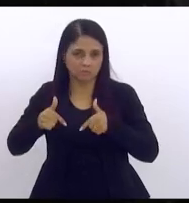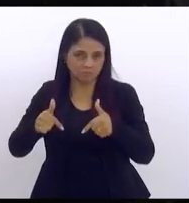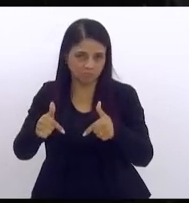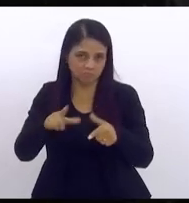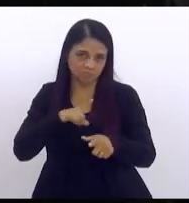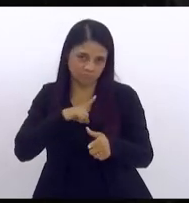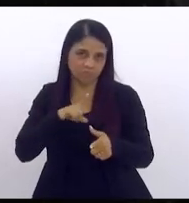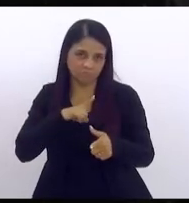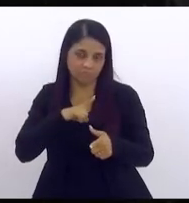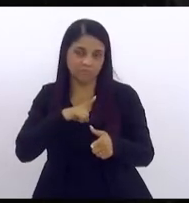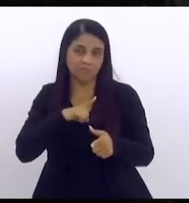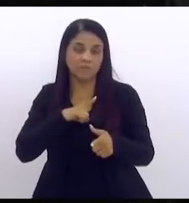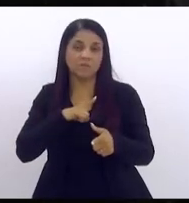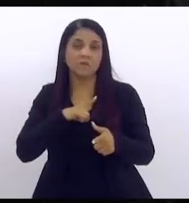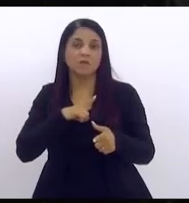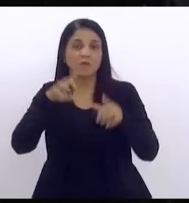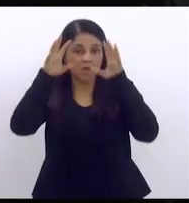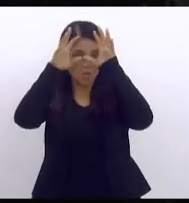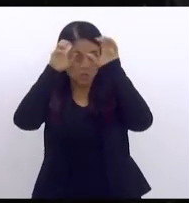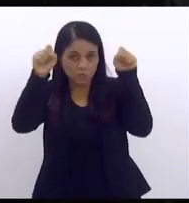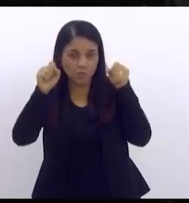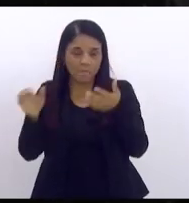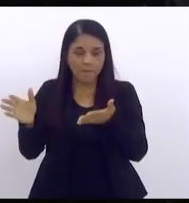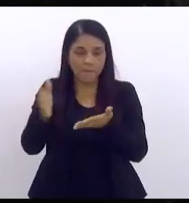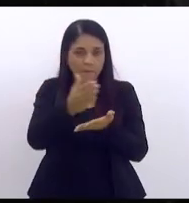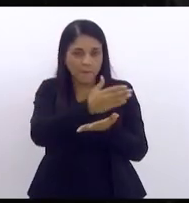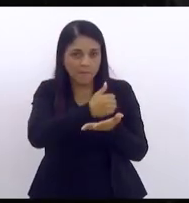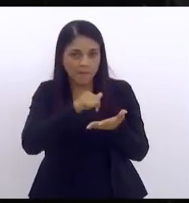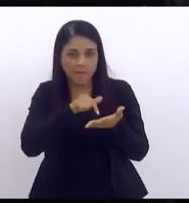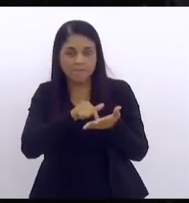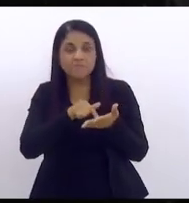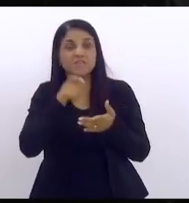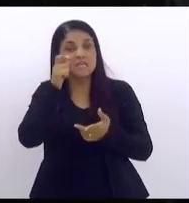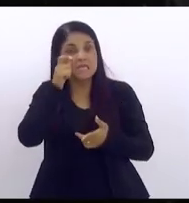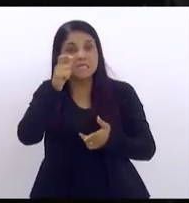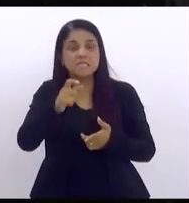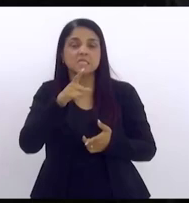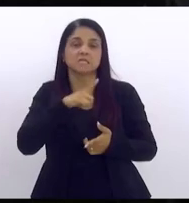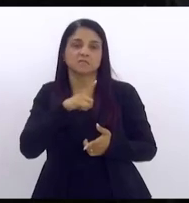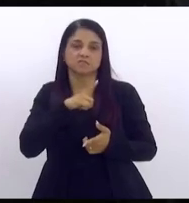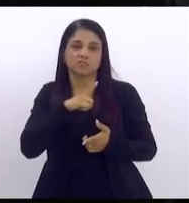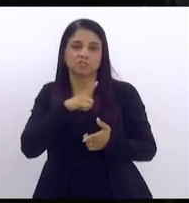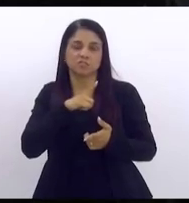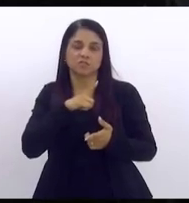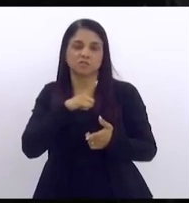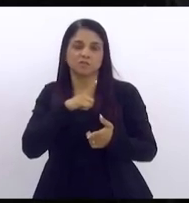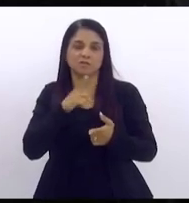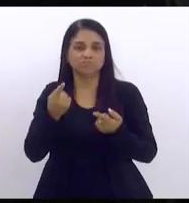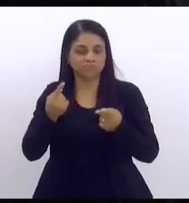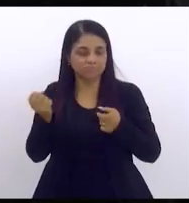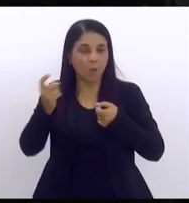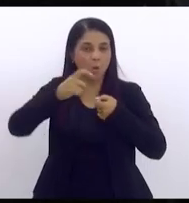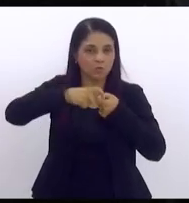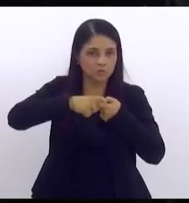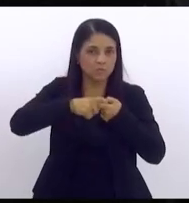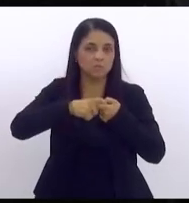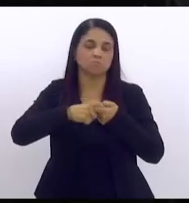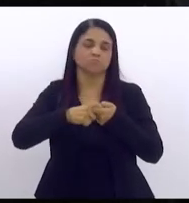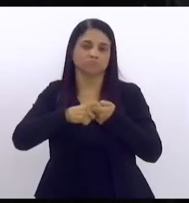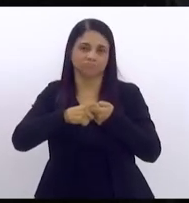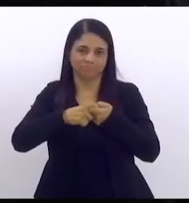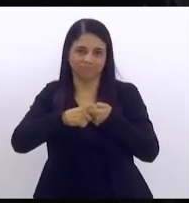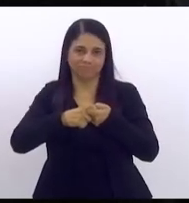Supremo aí caçou todas as liminares porque tinha interesse que a concessão acontecesse então seu presidente